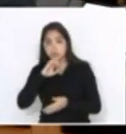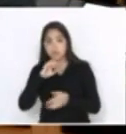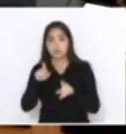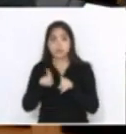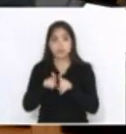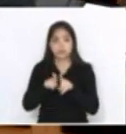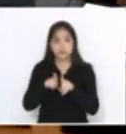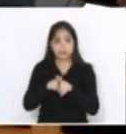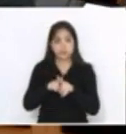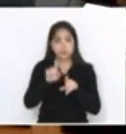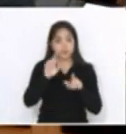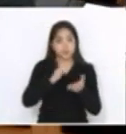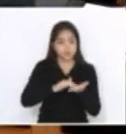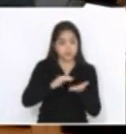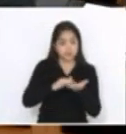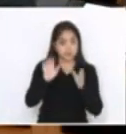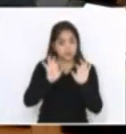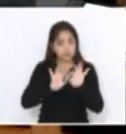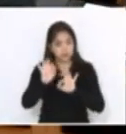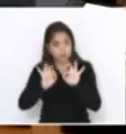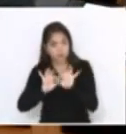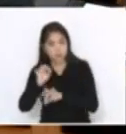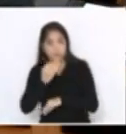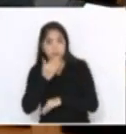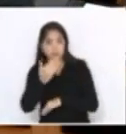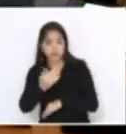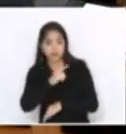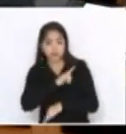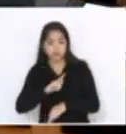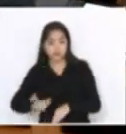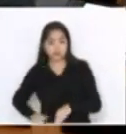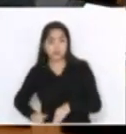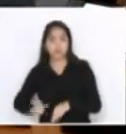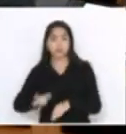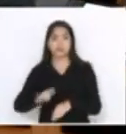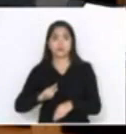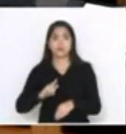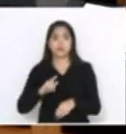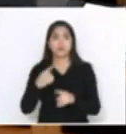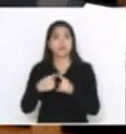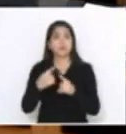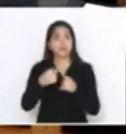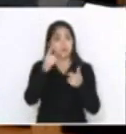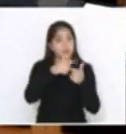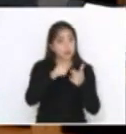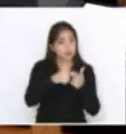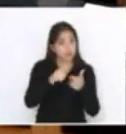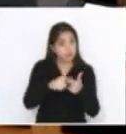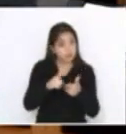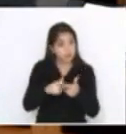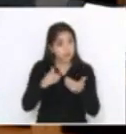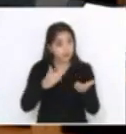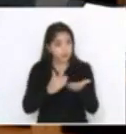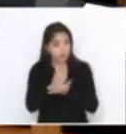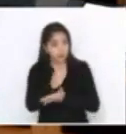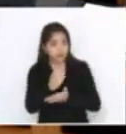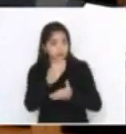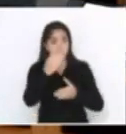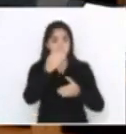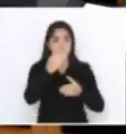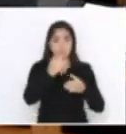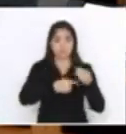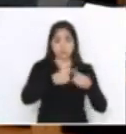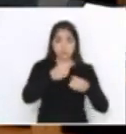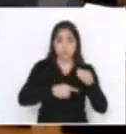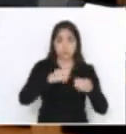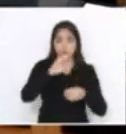Planejamento, a pedido do governador, justamente pelo problema que a aprovação da emenda na Comissão de Constituição